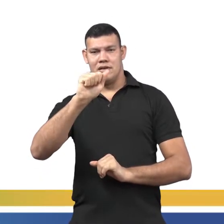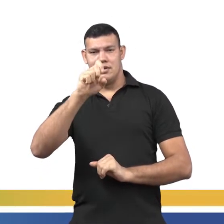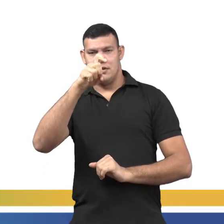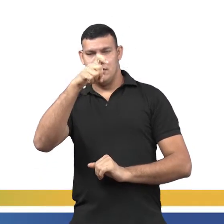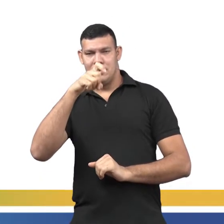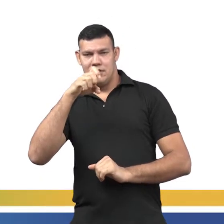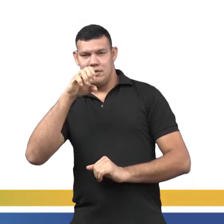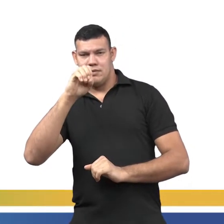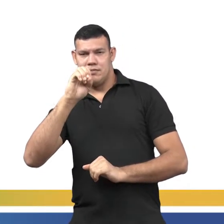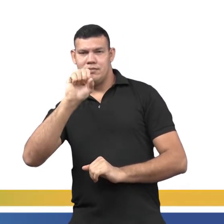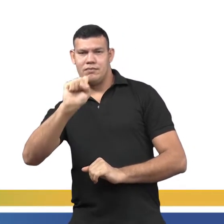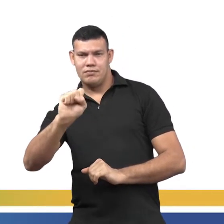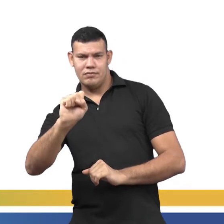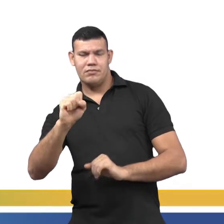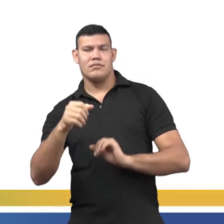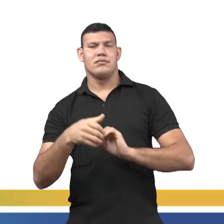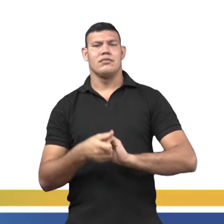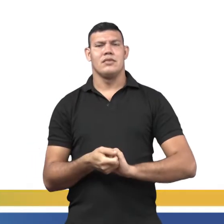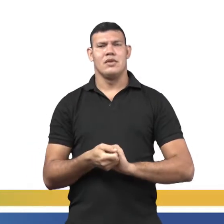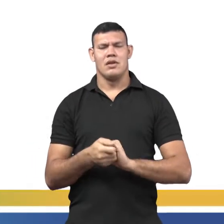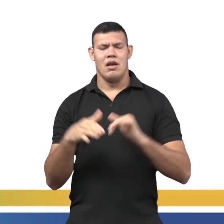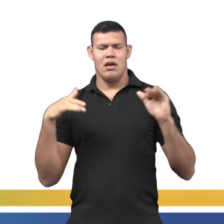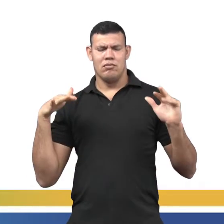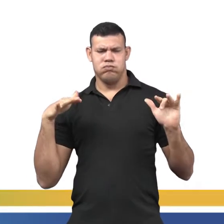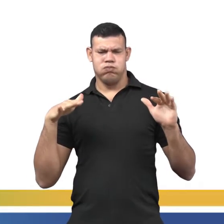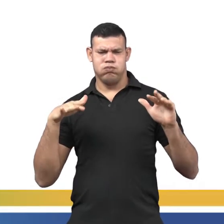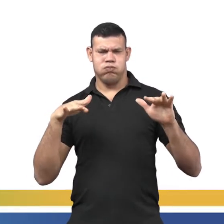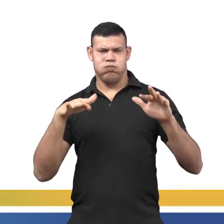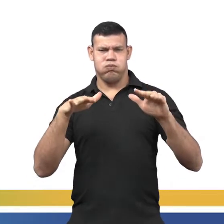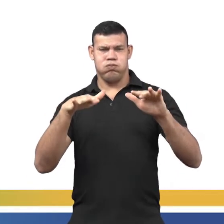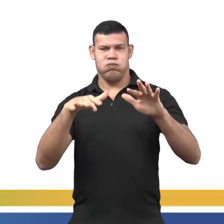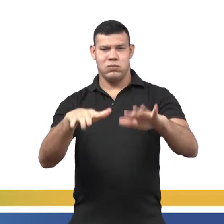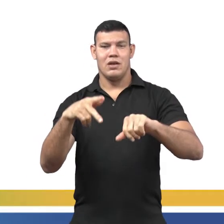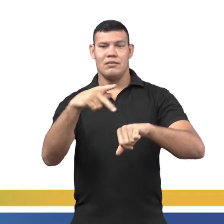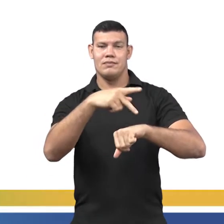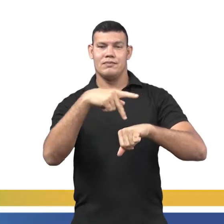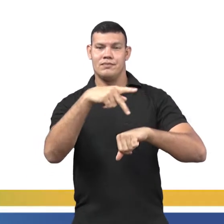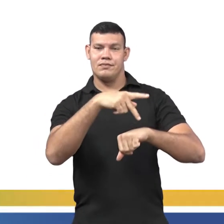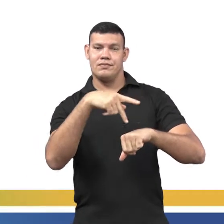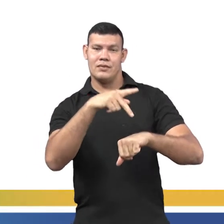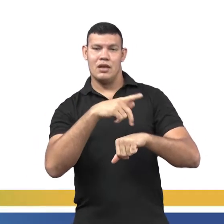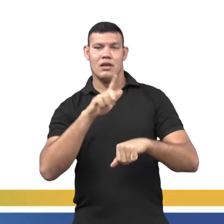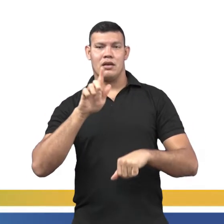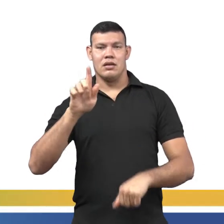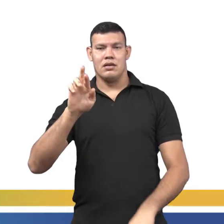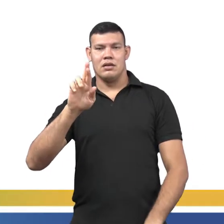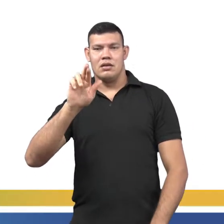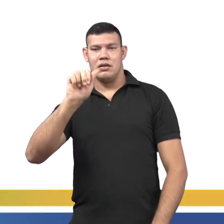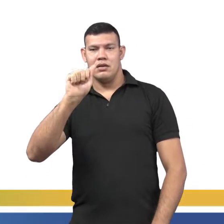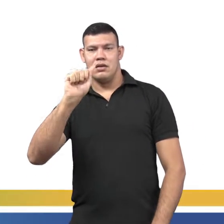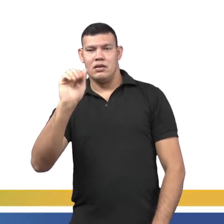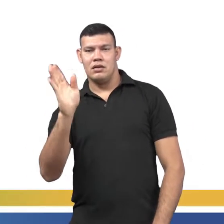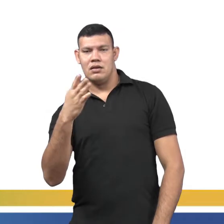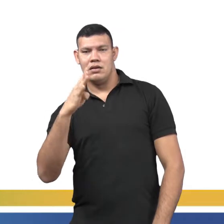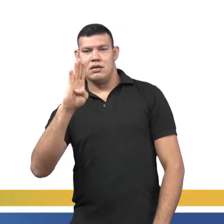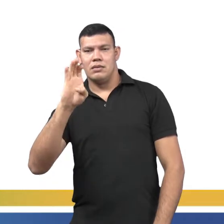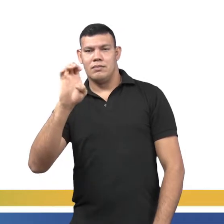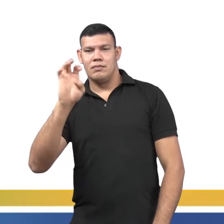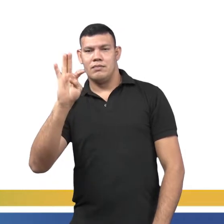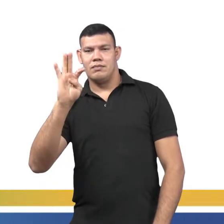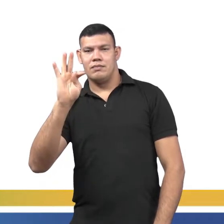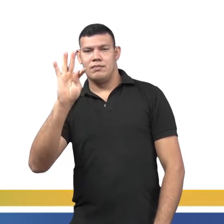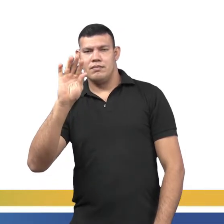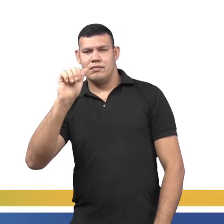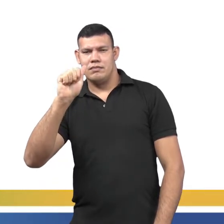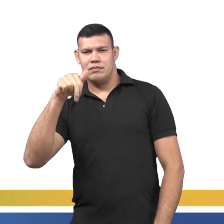Eles invadiram a Grã-Bretanha. Observem aí na tela que nós temos a invasão das três tribos e a imagem é apenas